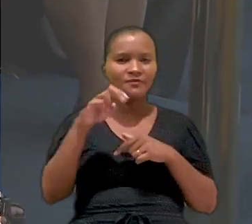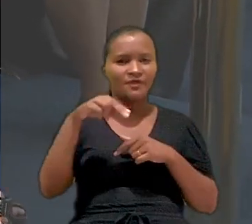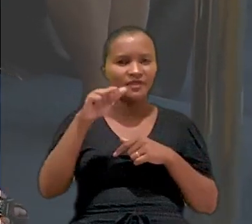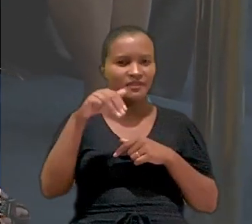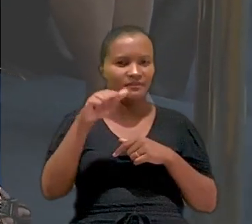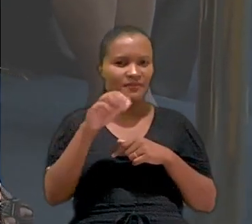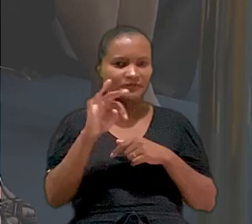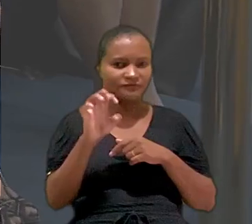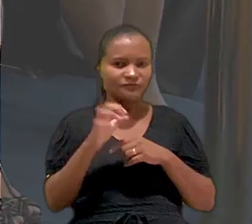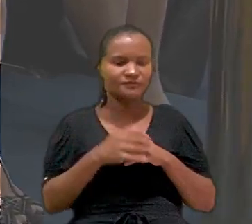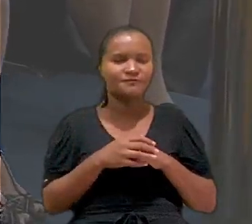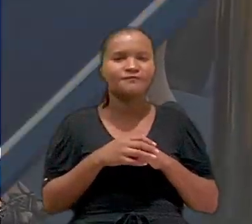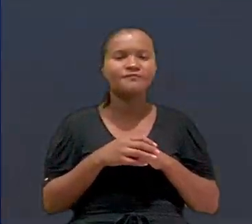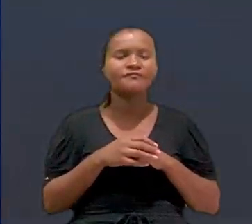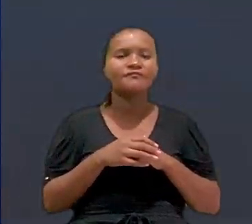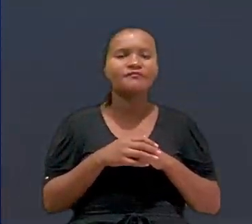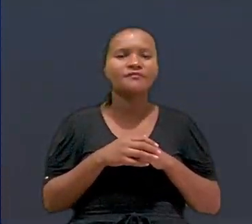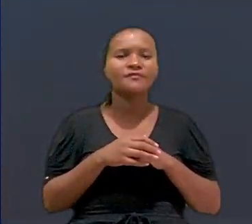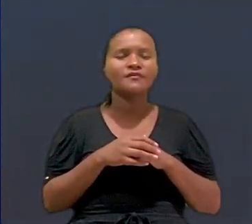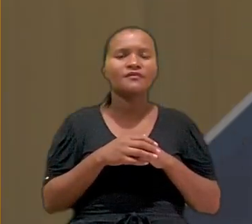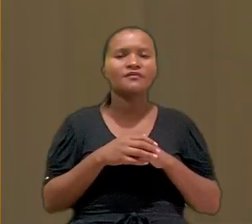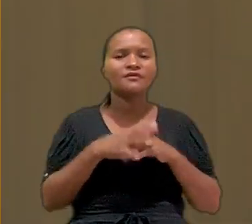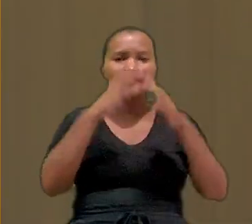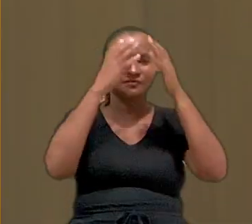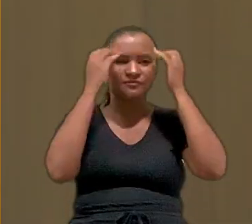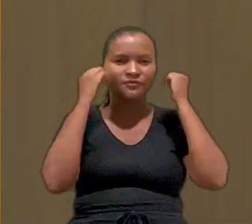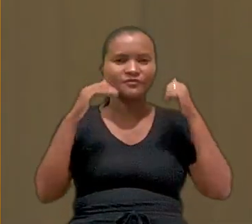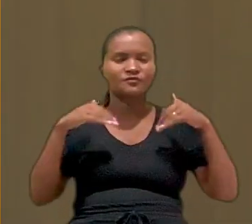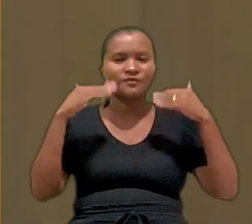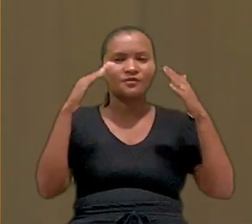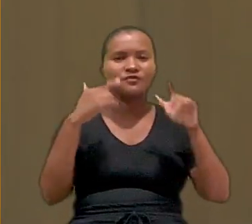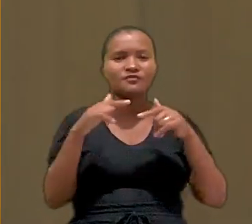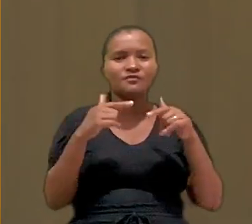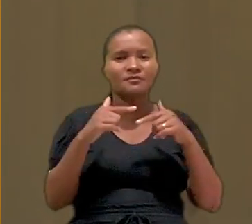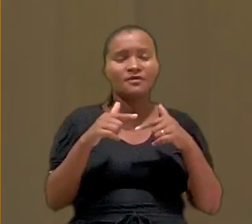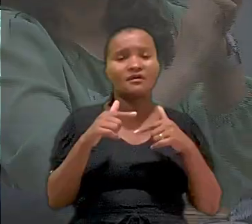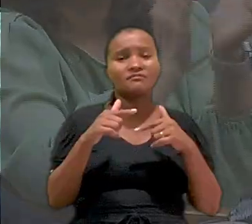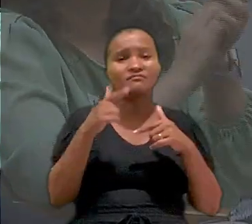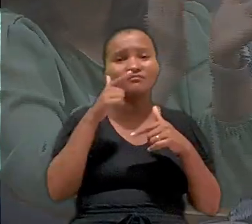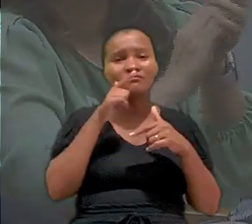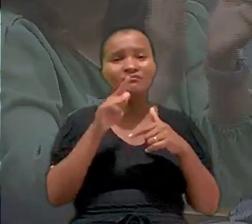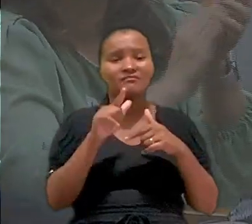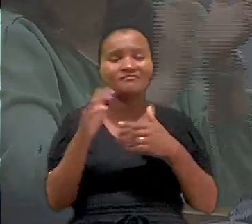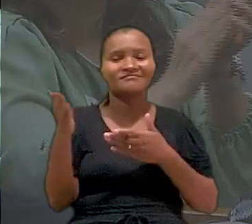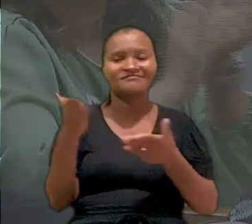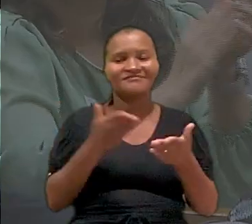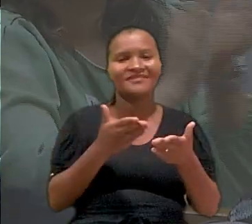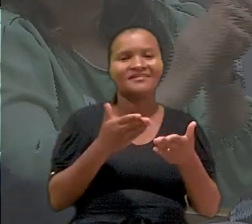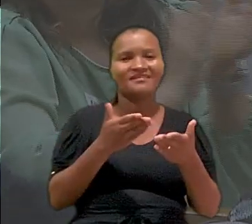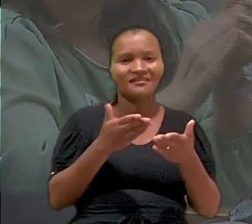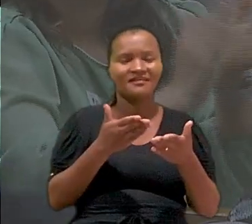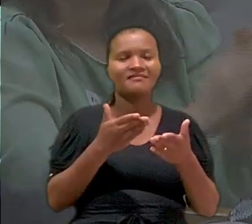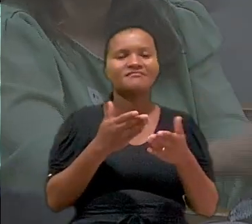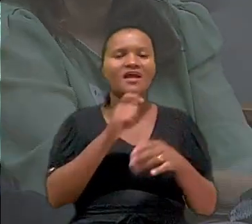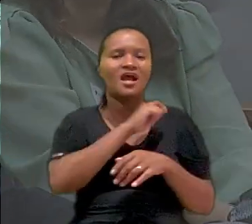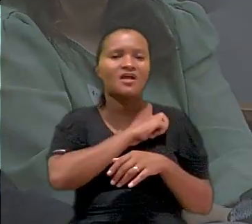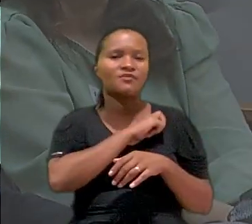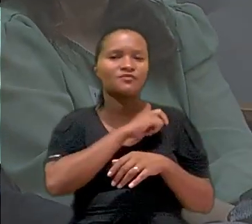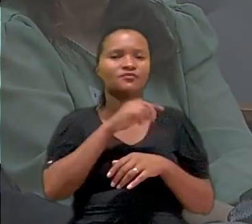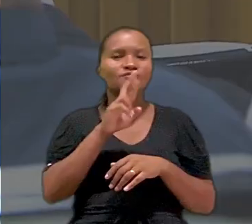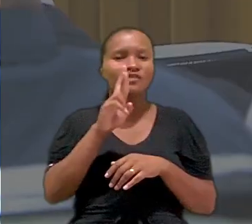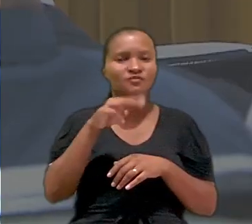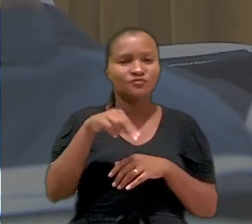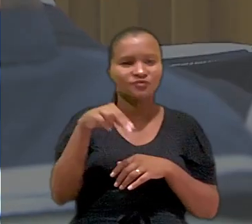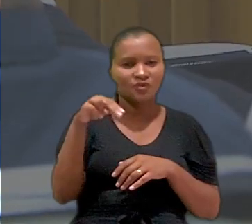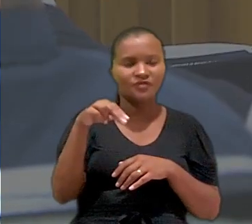Trabalho, a Enamate. O Tribunal Superior do Trabalho recebeu alunos e professores da Universidade Federal do Rio Grande do